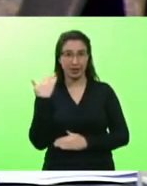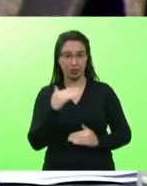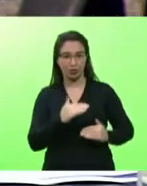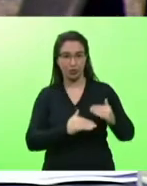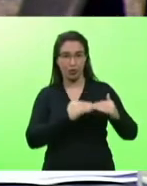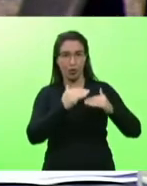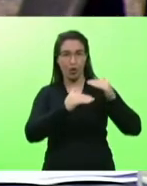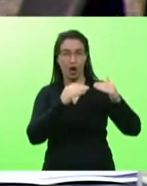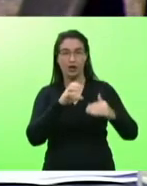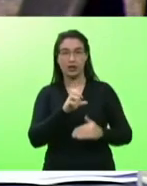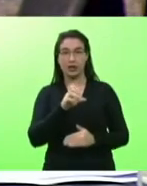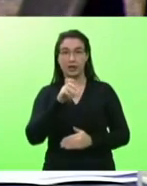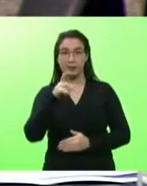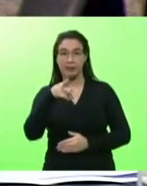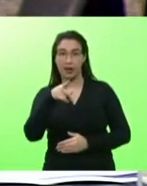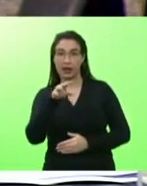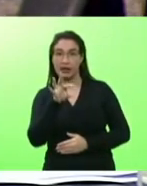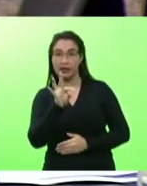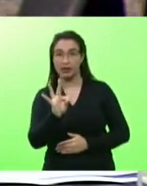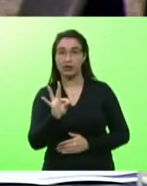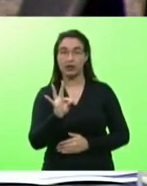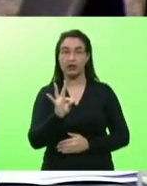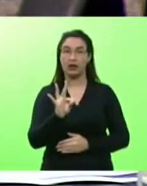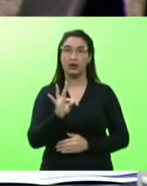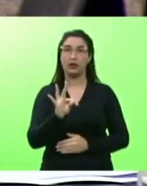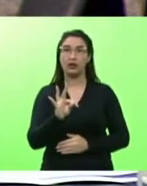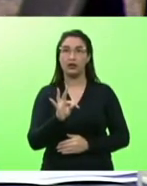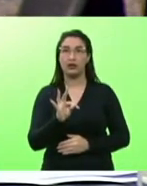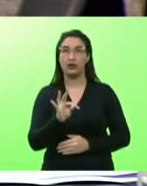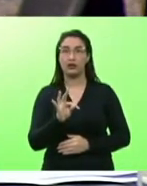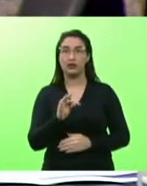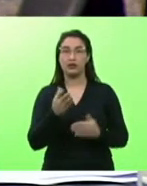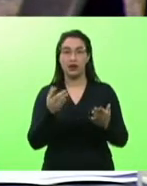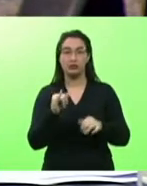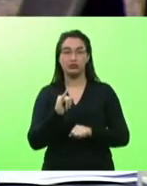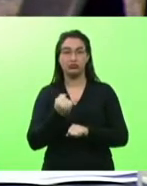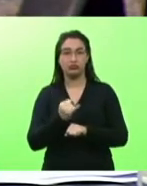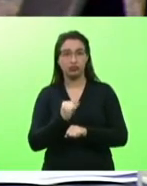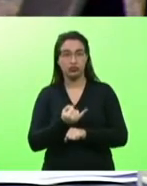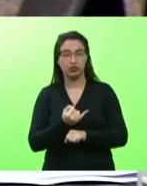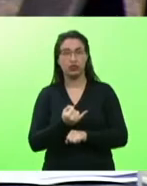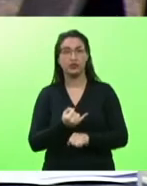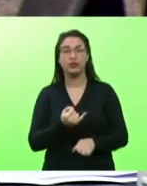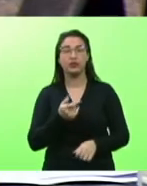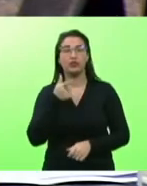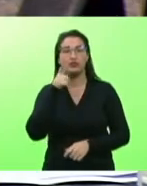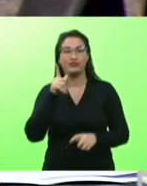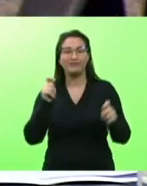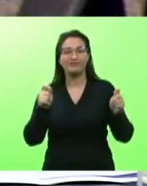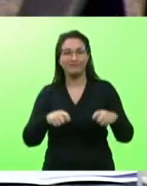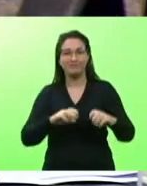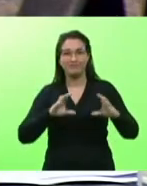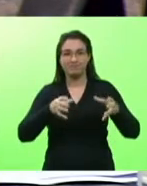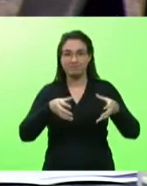que é a CPT, a Companhia de Patrulhamento Tático da cidade de Joinville, tive a oportunidade de fazer grupo desse